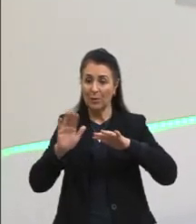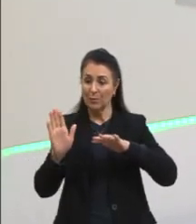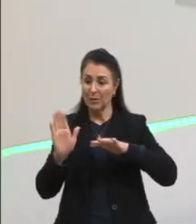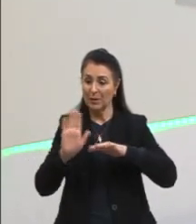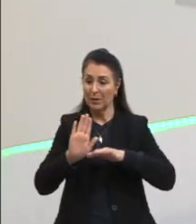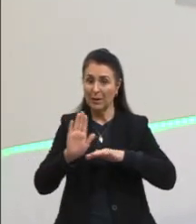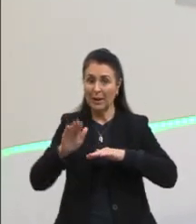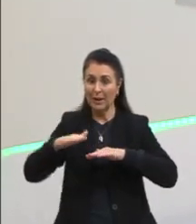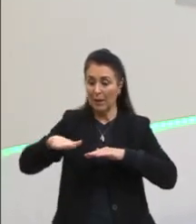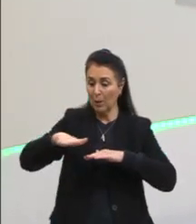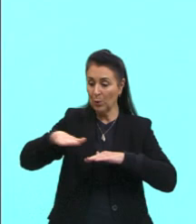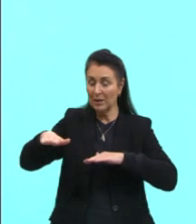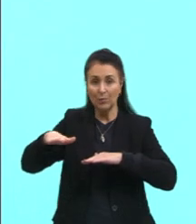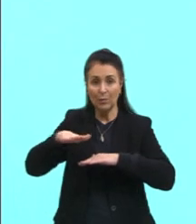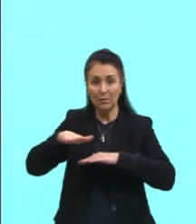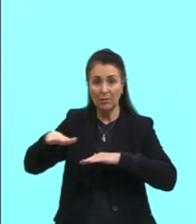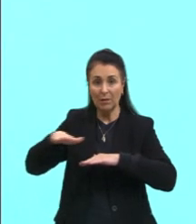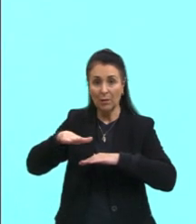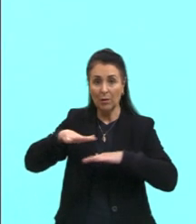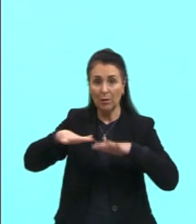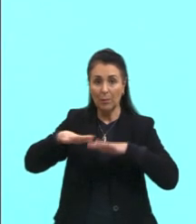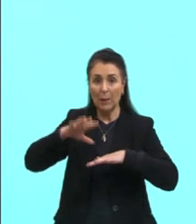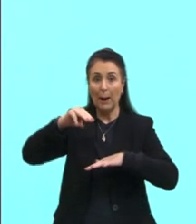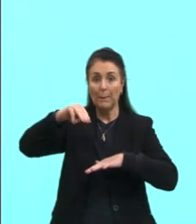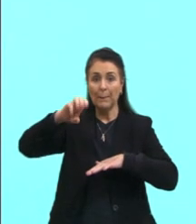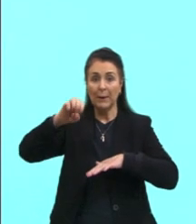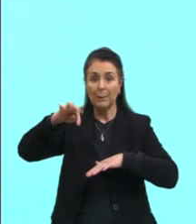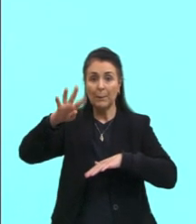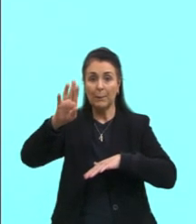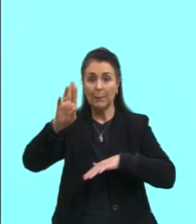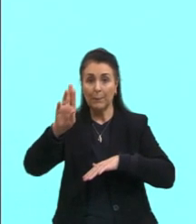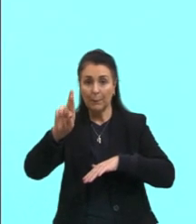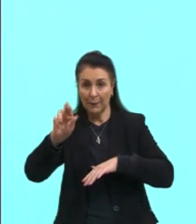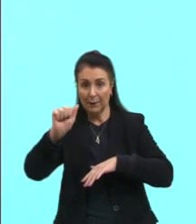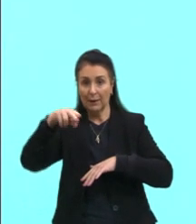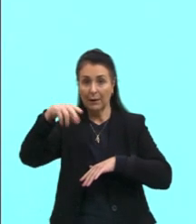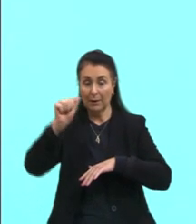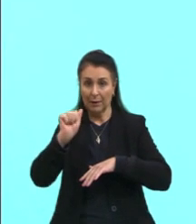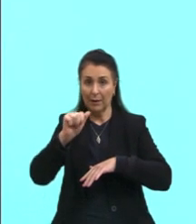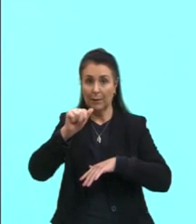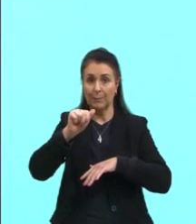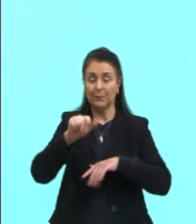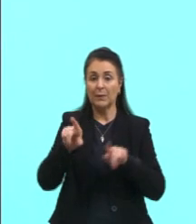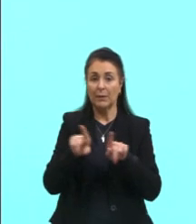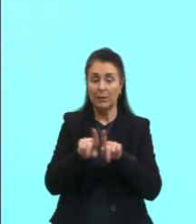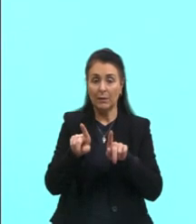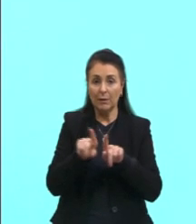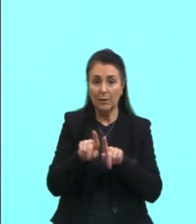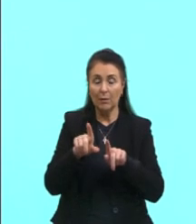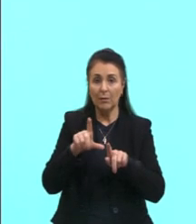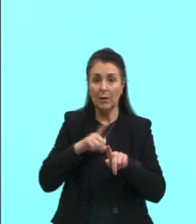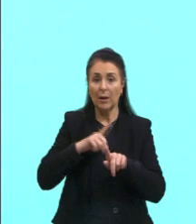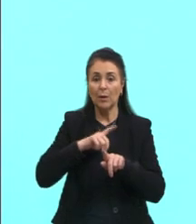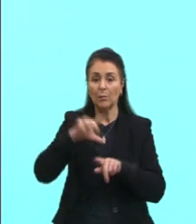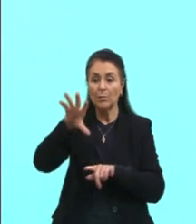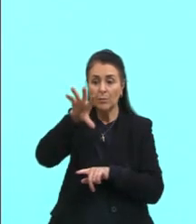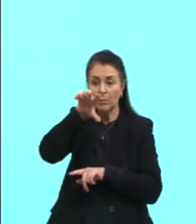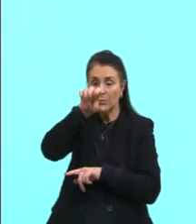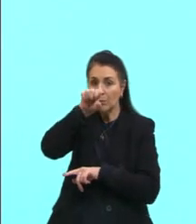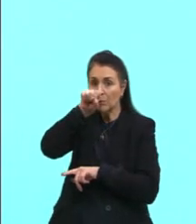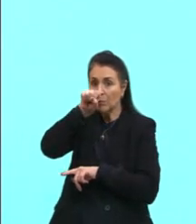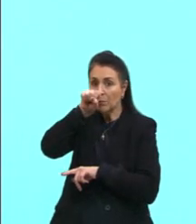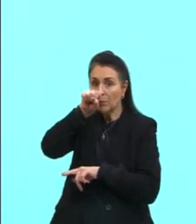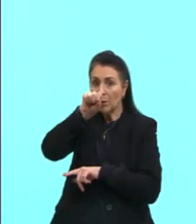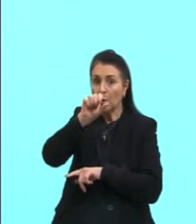Então, isso é uma membrana nictante. Eles têm um olfato por órgão